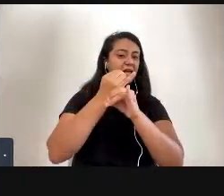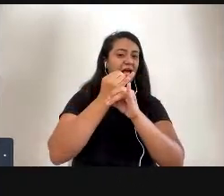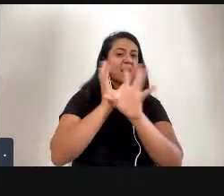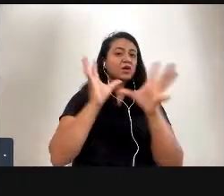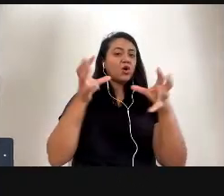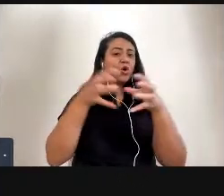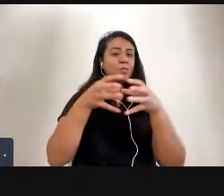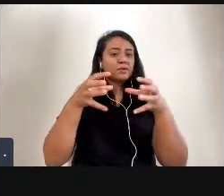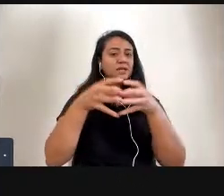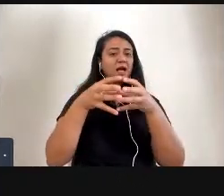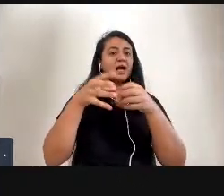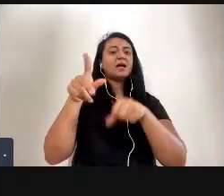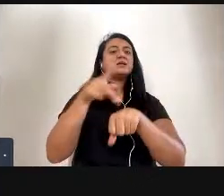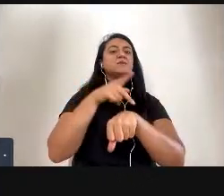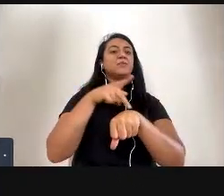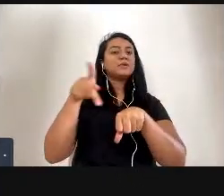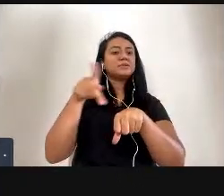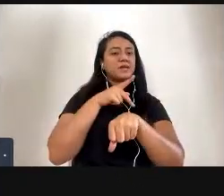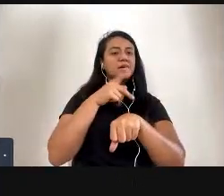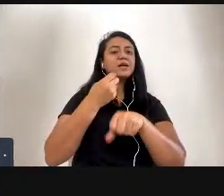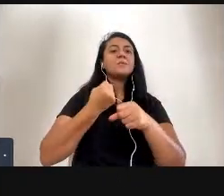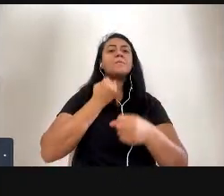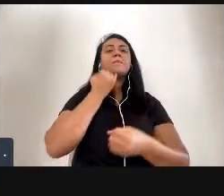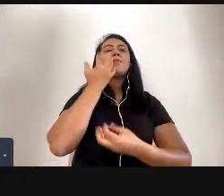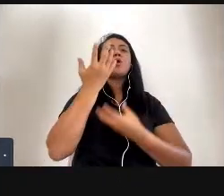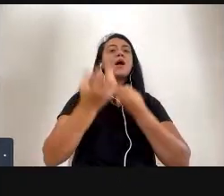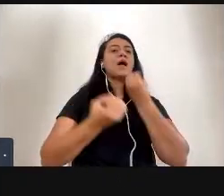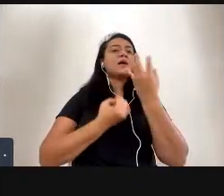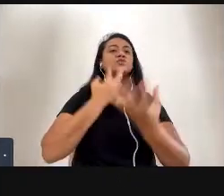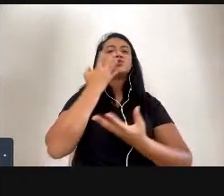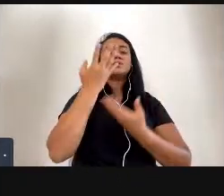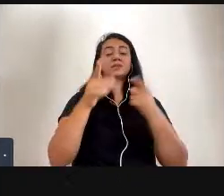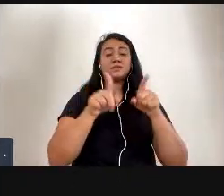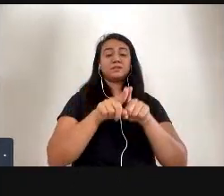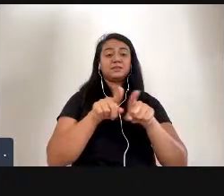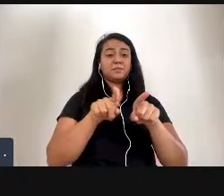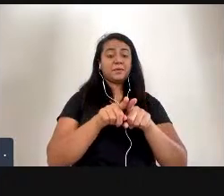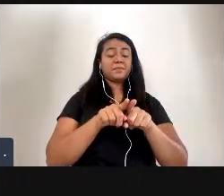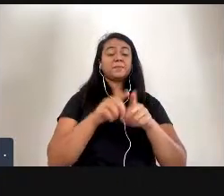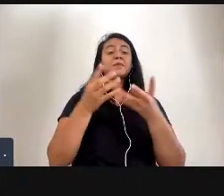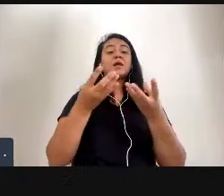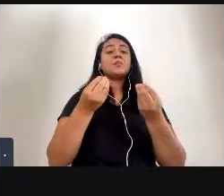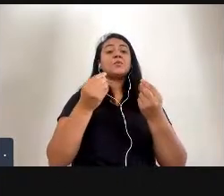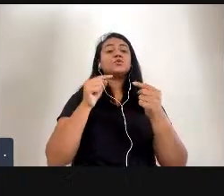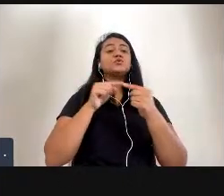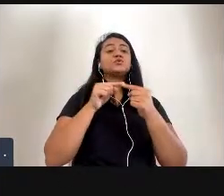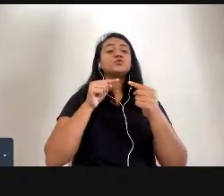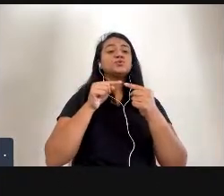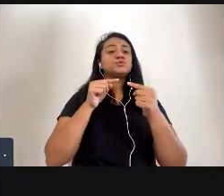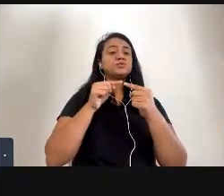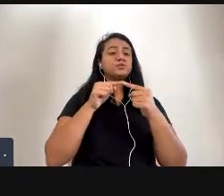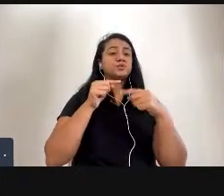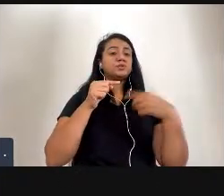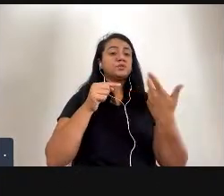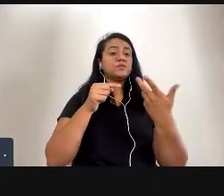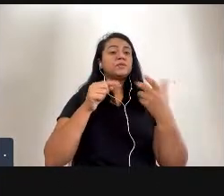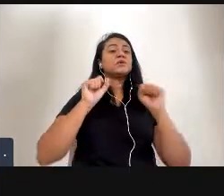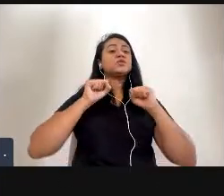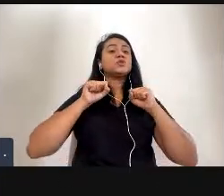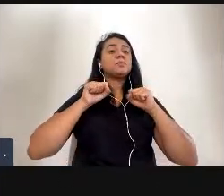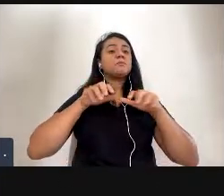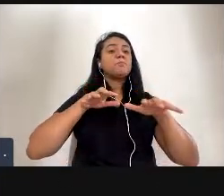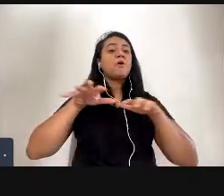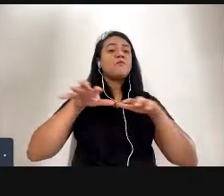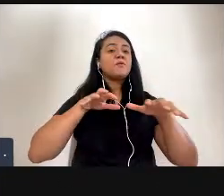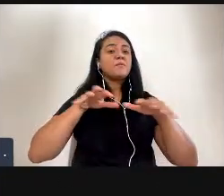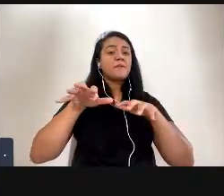pedagógico e ativismo poético. Muitos tipos diferentes de ativismo como social, político, econômico, artístico